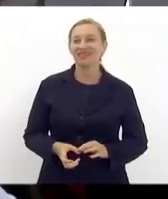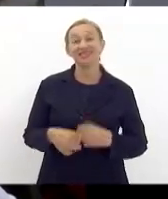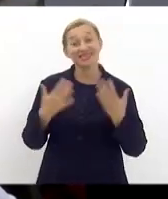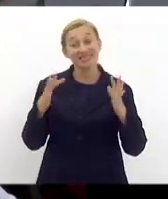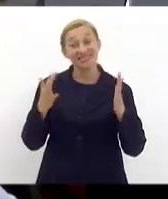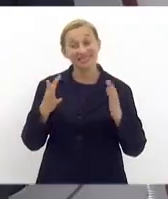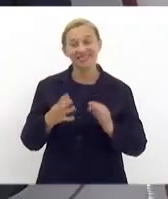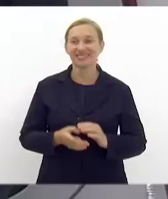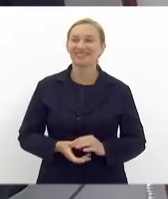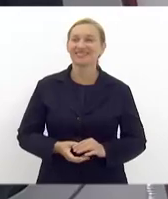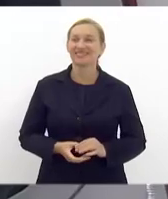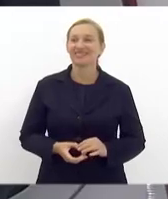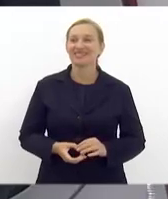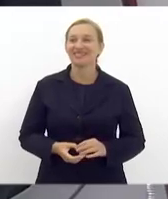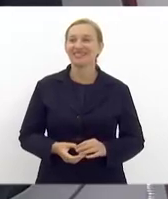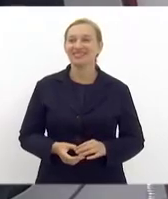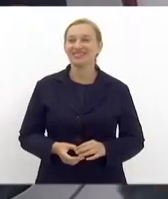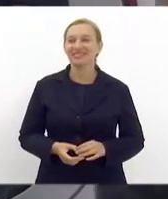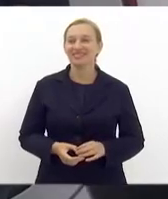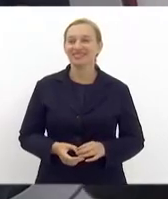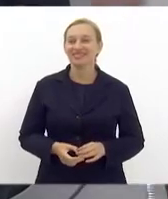Olenina.